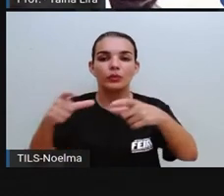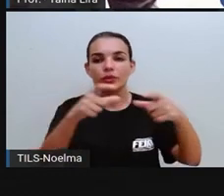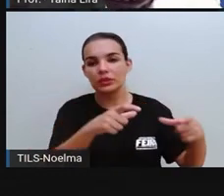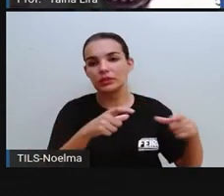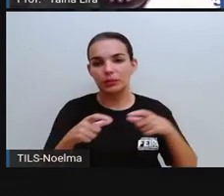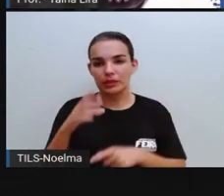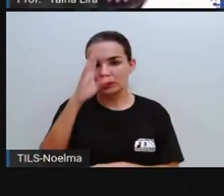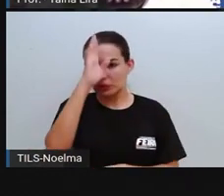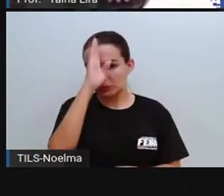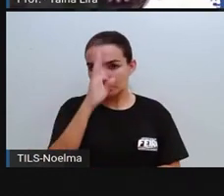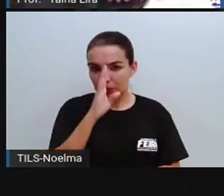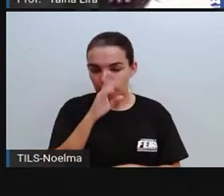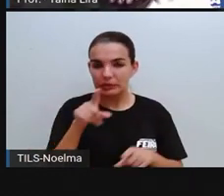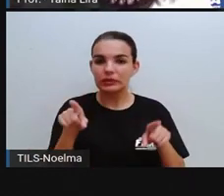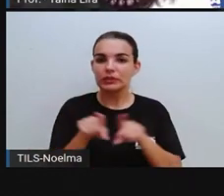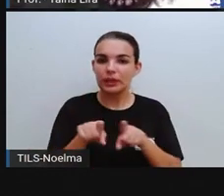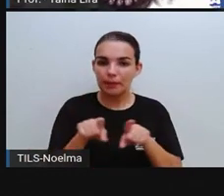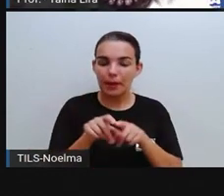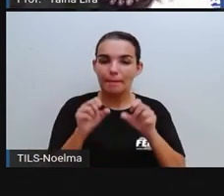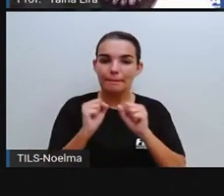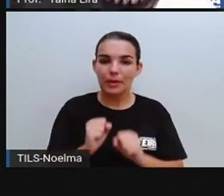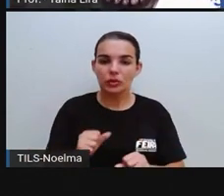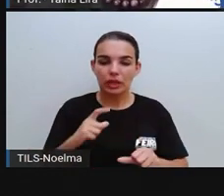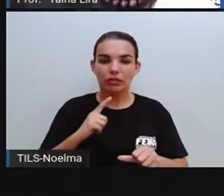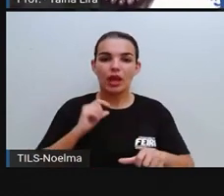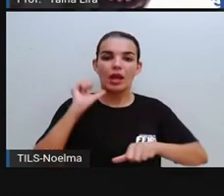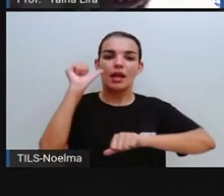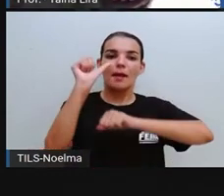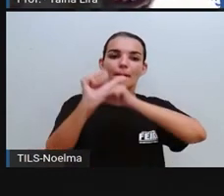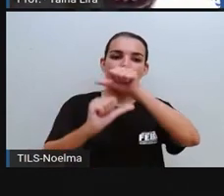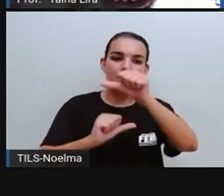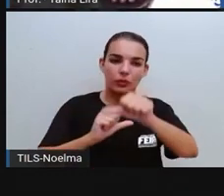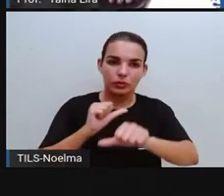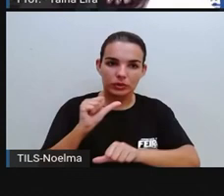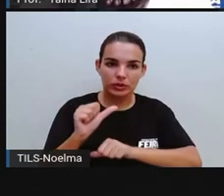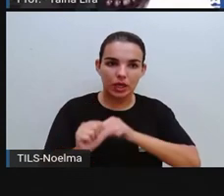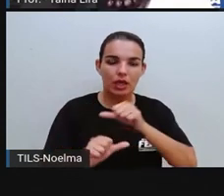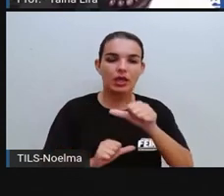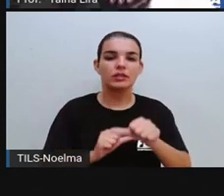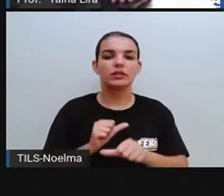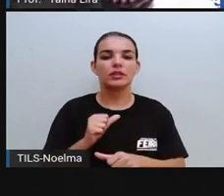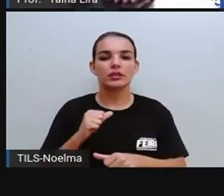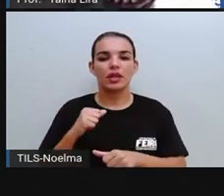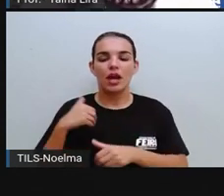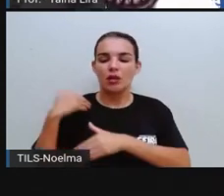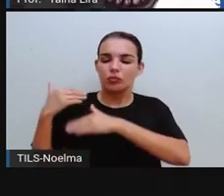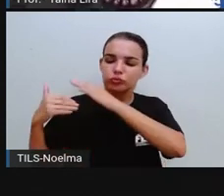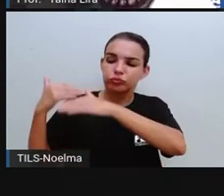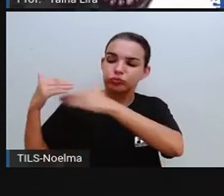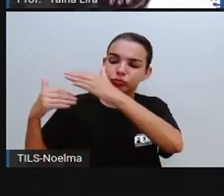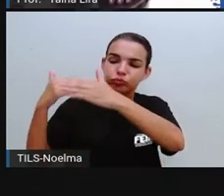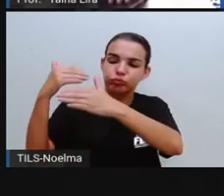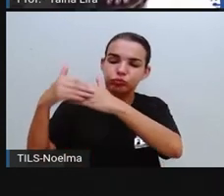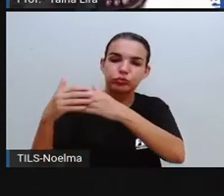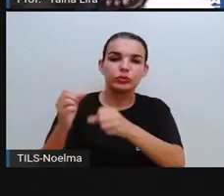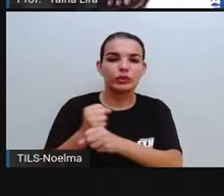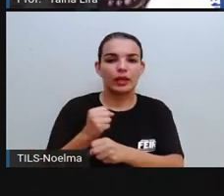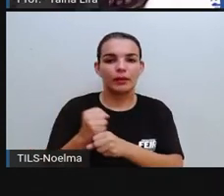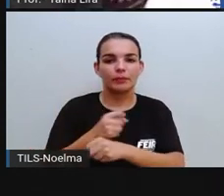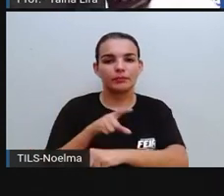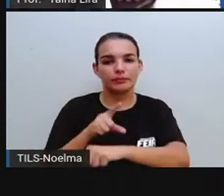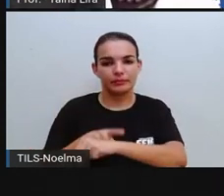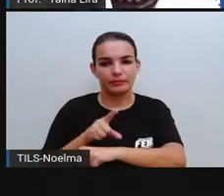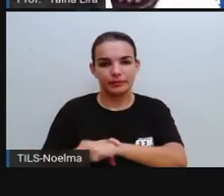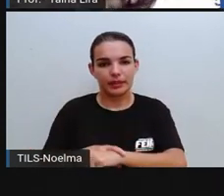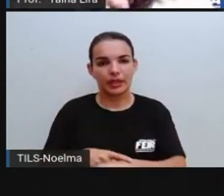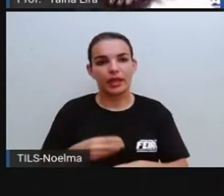públicos, eles também sofrem aí, né, algumas transformações, algumas alterações ao longo do tempo.